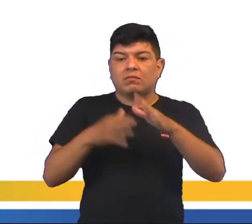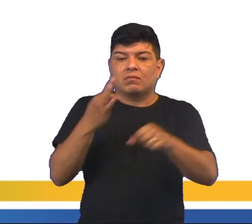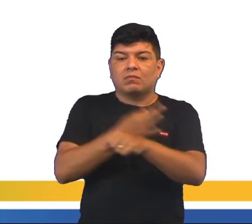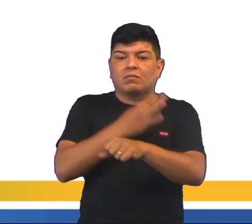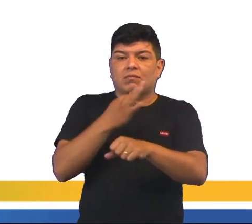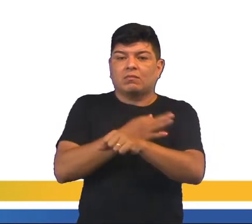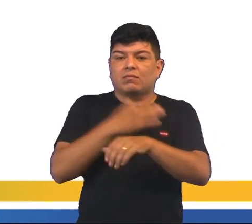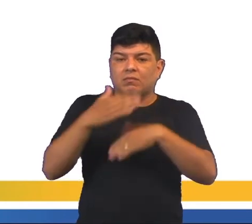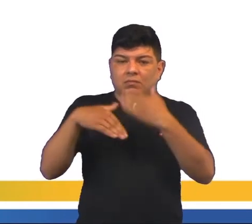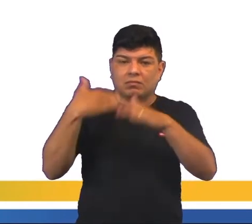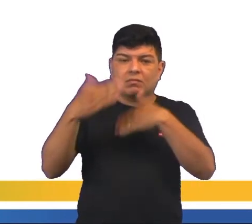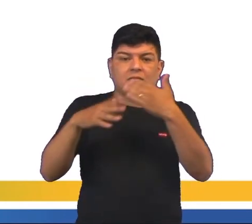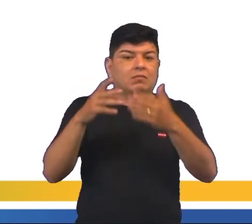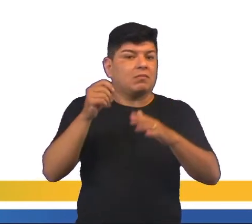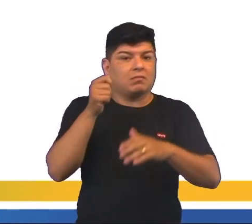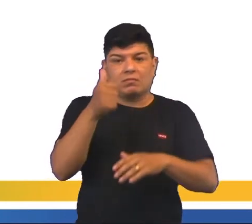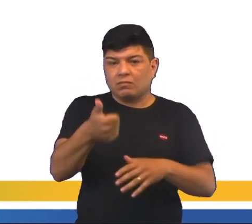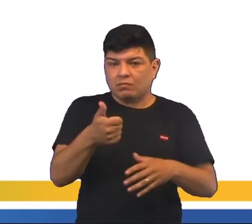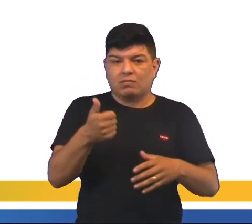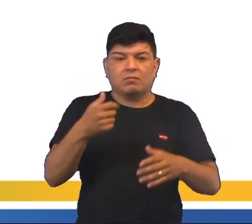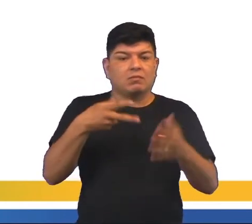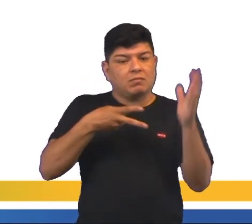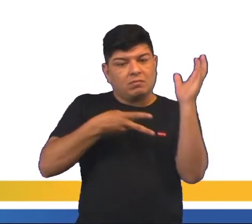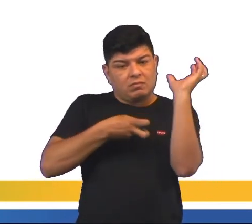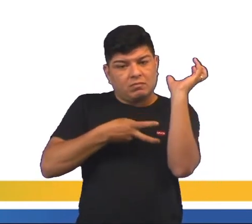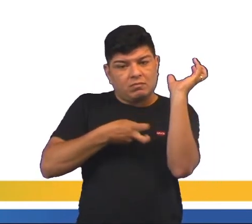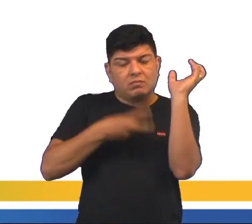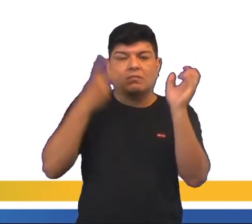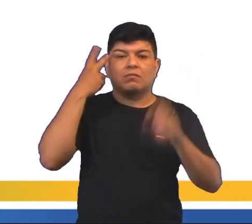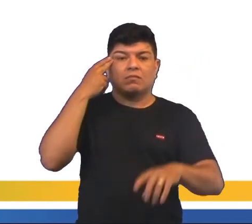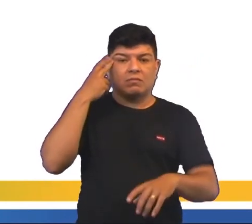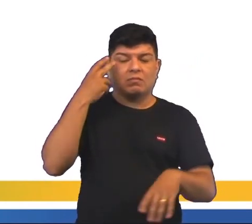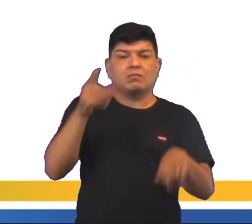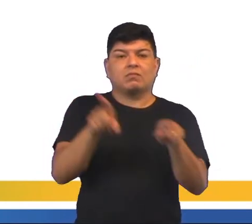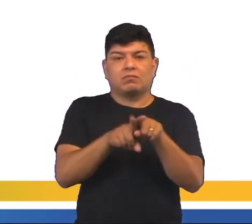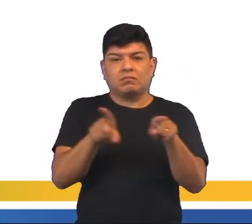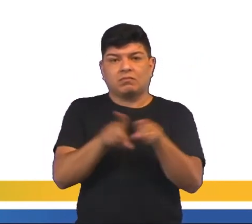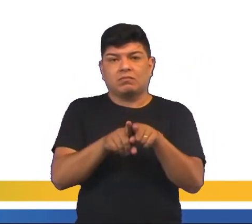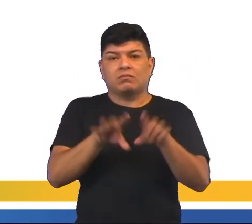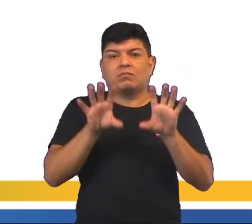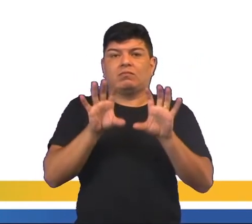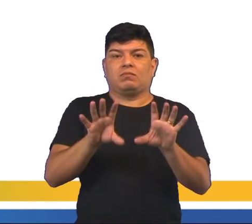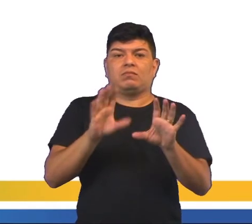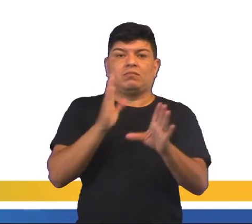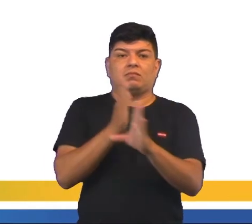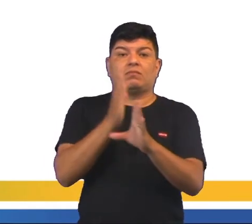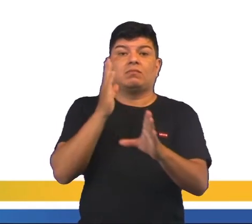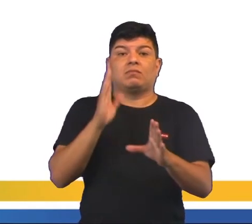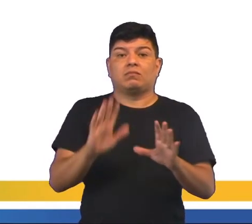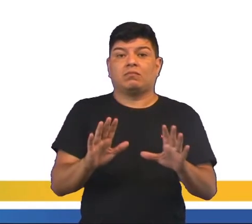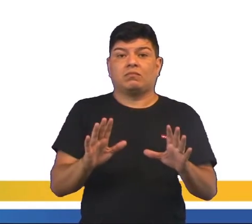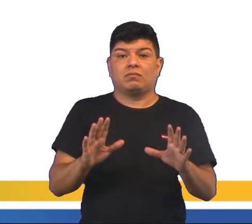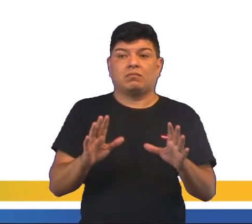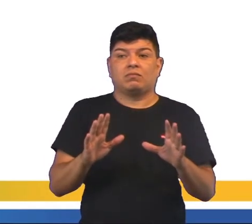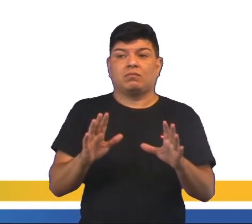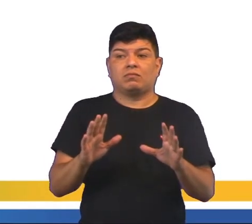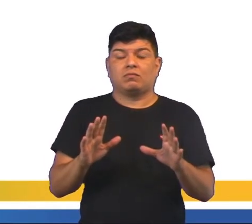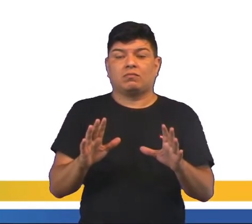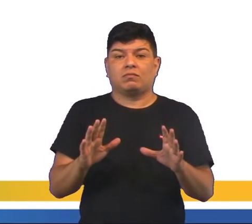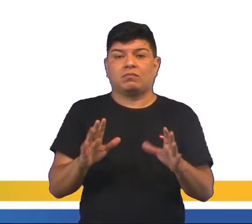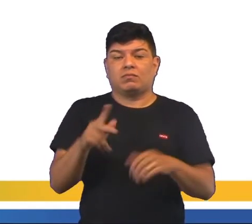seu crescimento quase exclusivamente sobre a exploração de recursos naturais e isso provocou que muitos